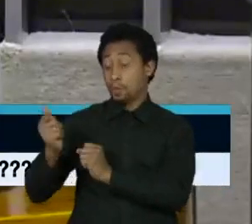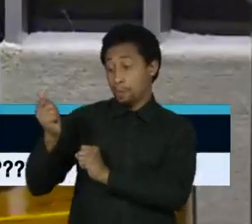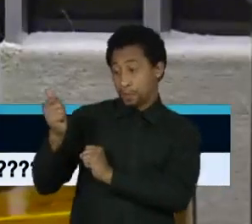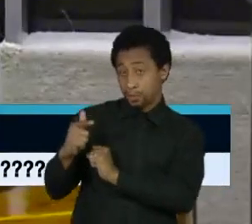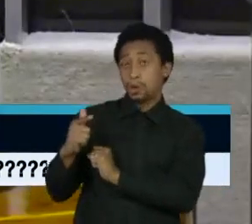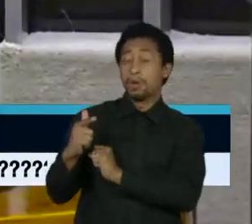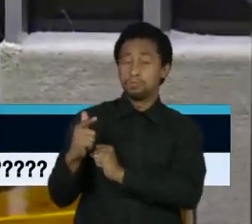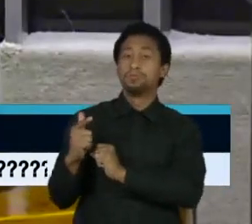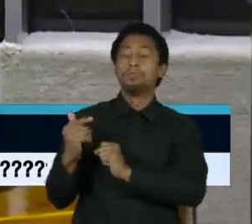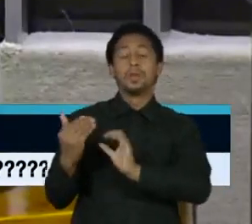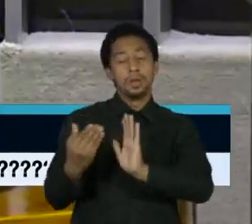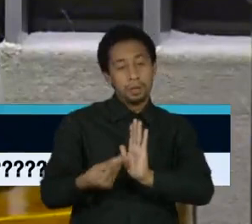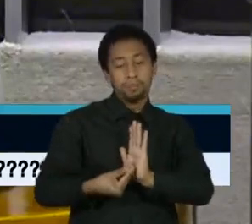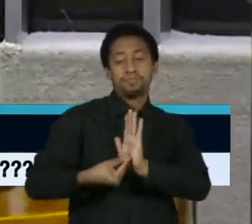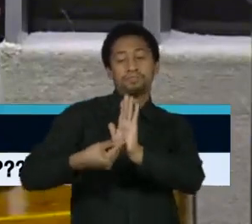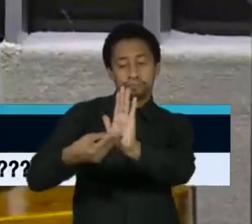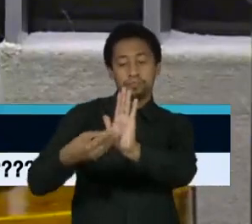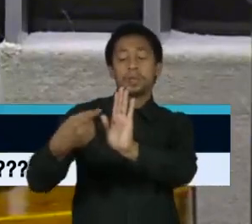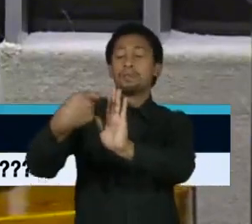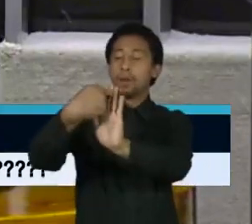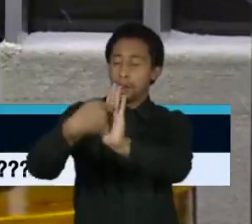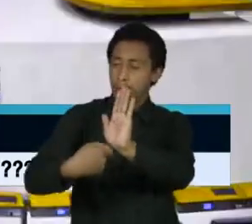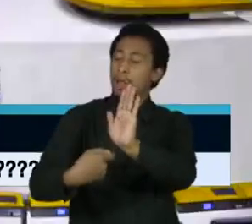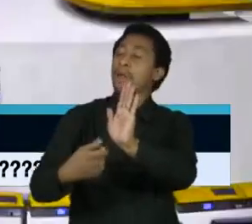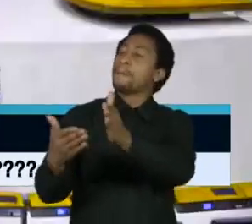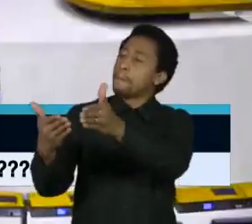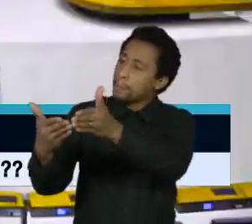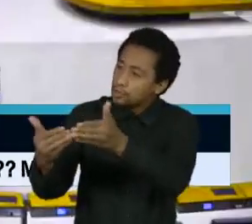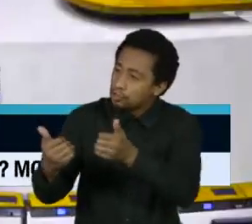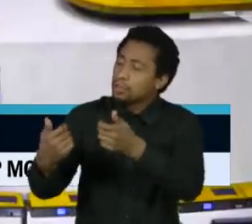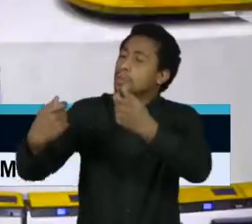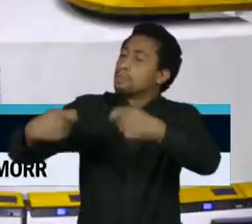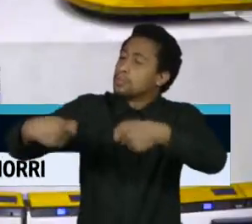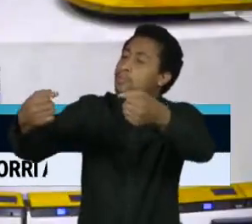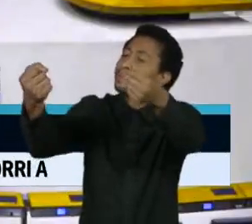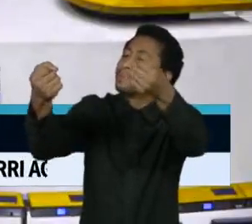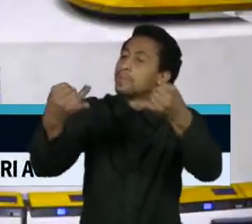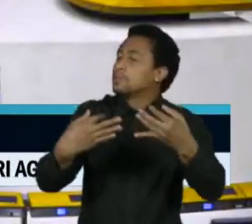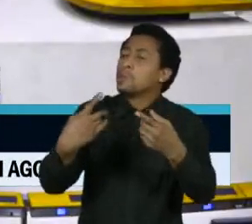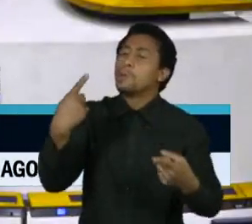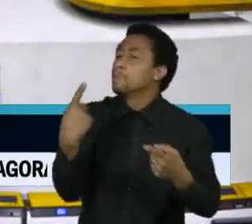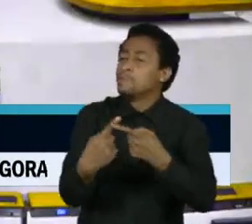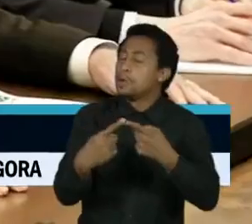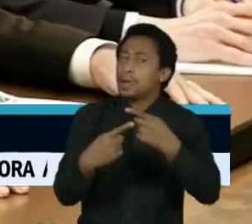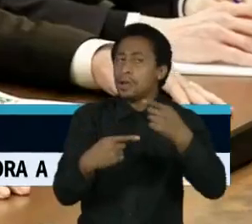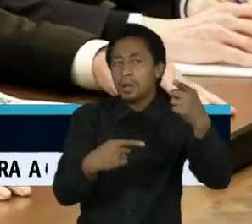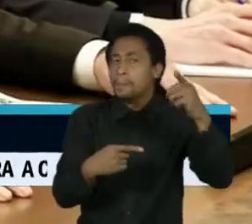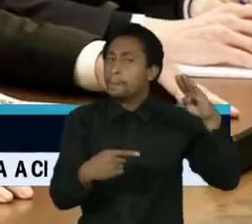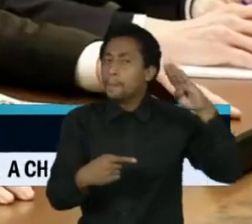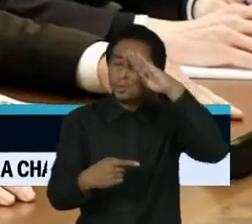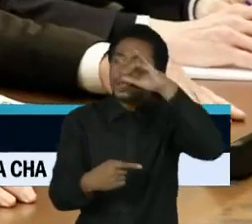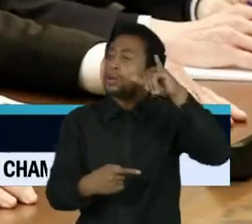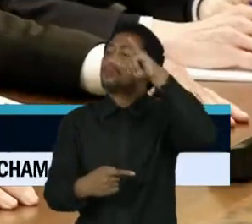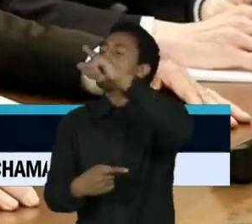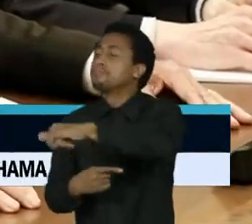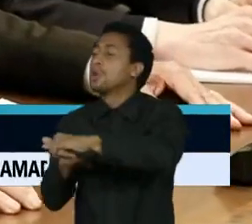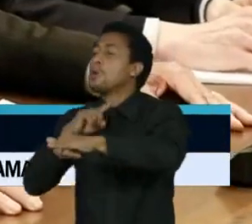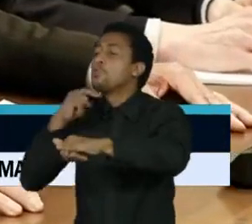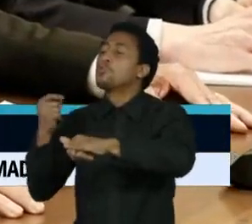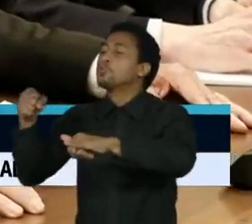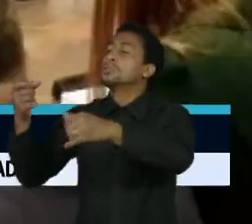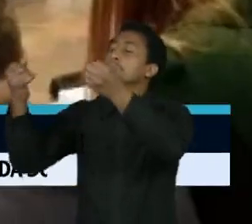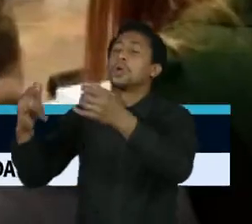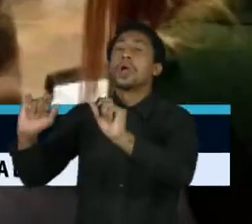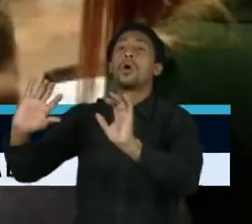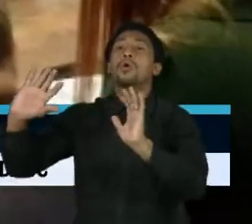dos Deputados pedindo uma descrição dos atos e compromissos firmados entre Brasil e Rússia. E também pediu explicações